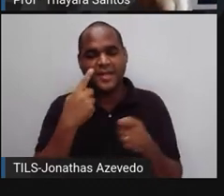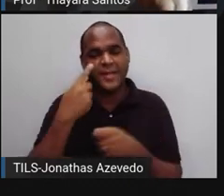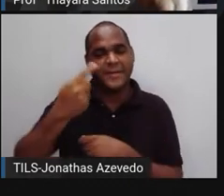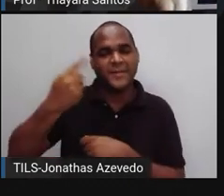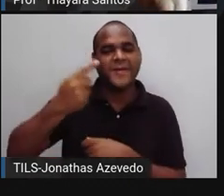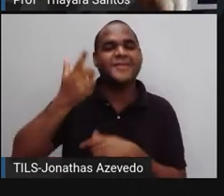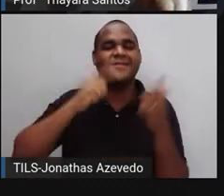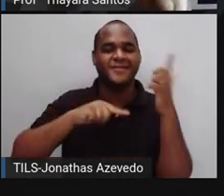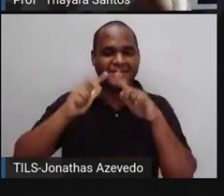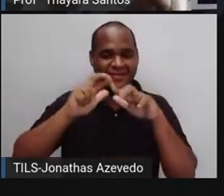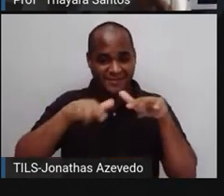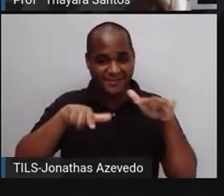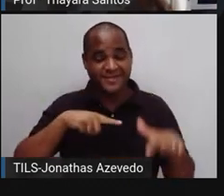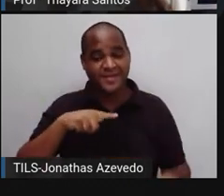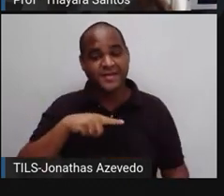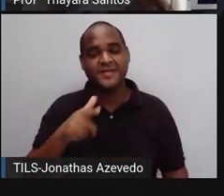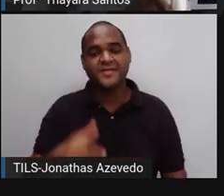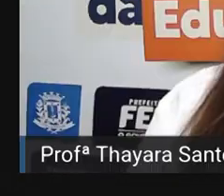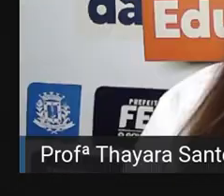lugar no ranking, tá?